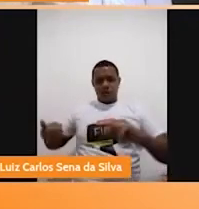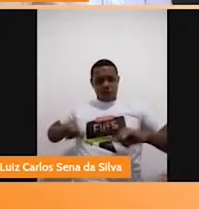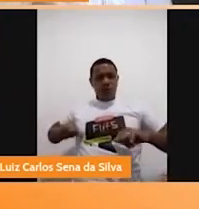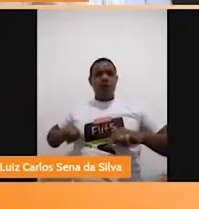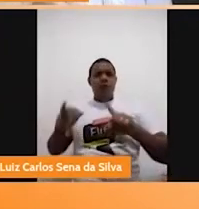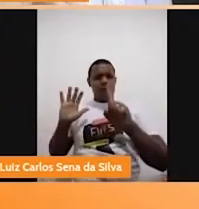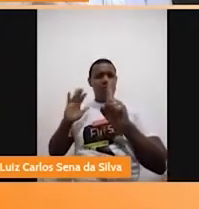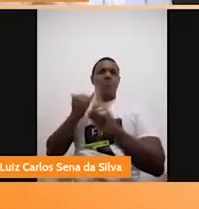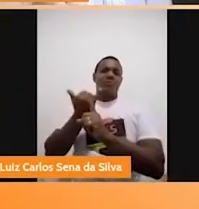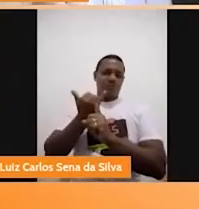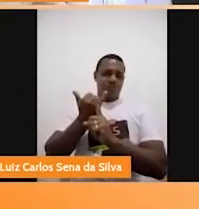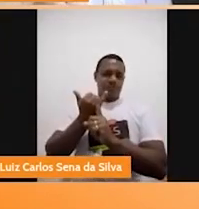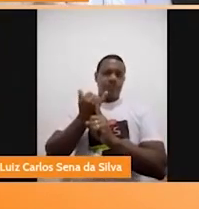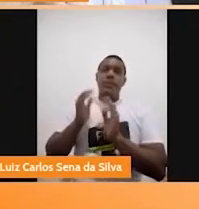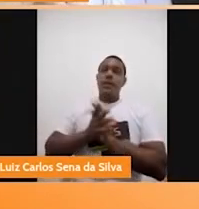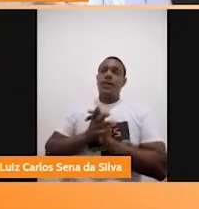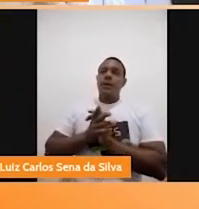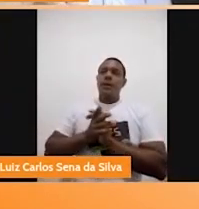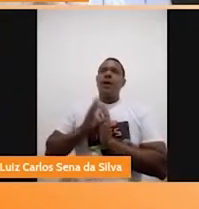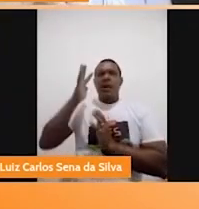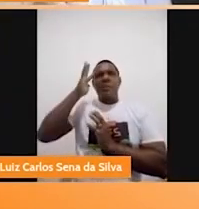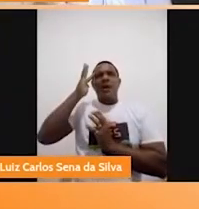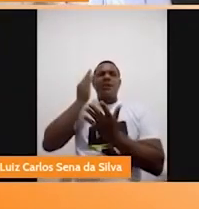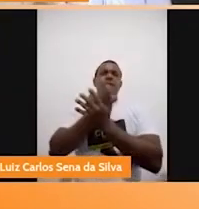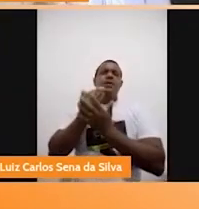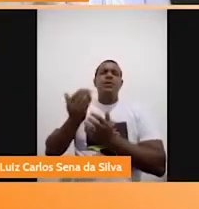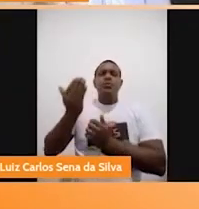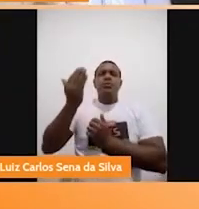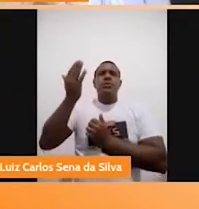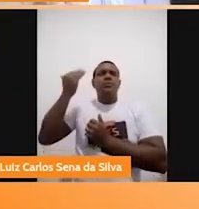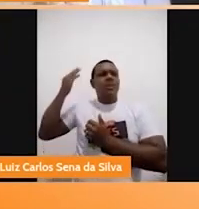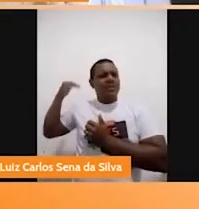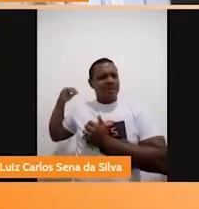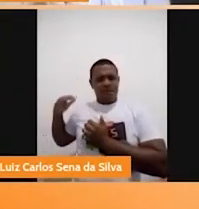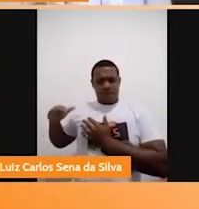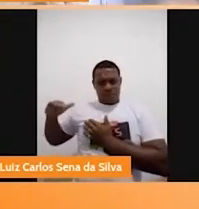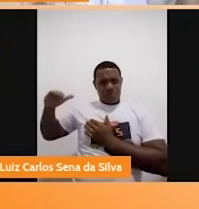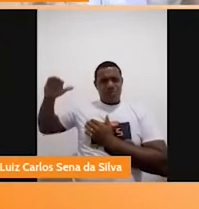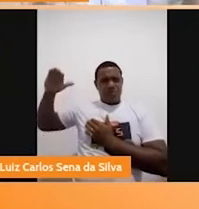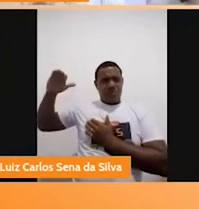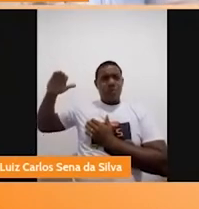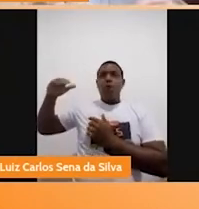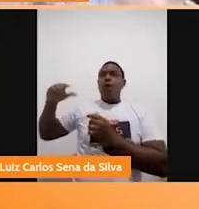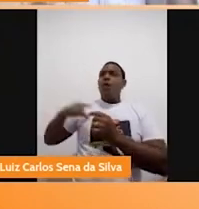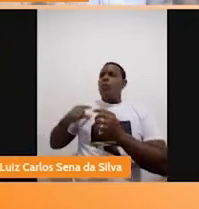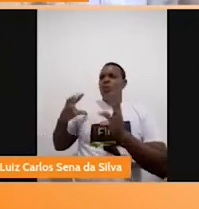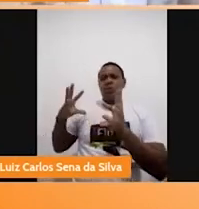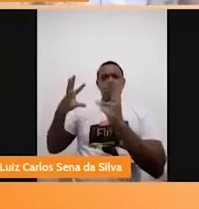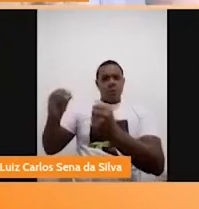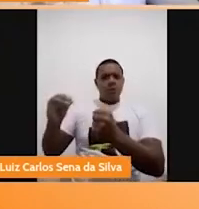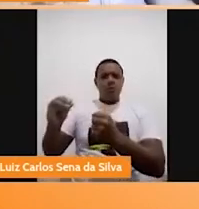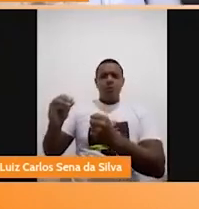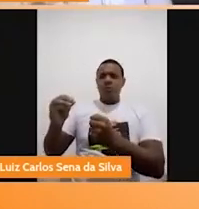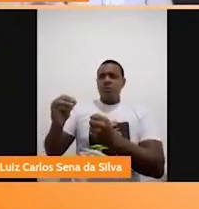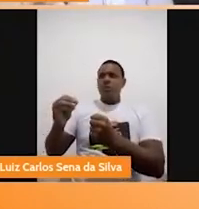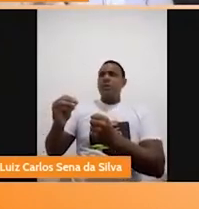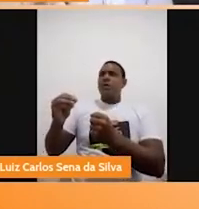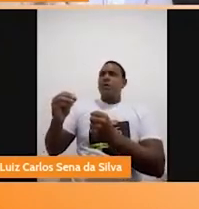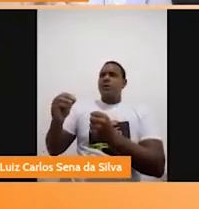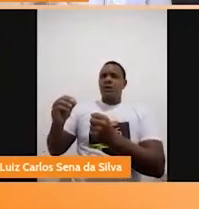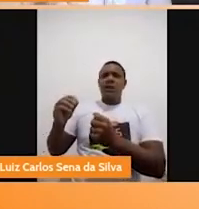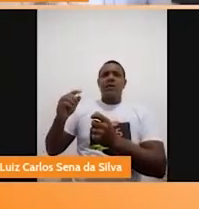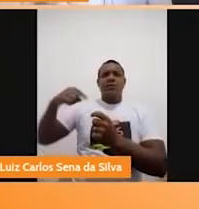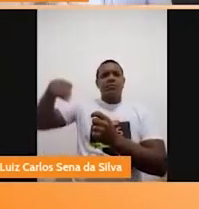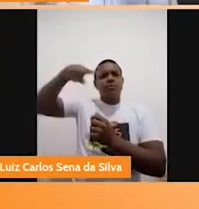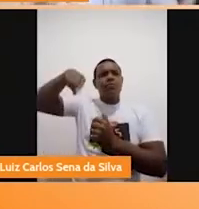eu acho que todos nós, em algum momento, já enfrentamos situações de bullying. Na minha época, quando eu era criança, lá em